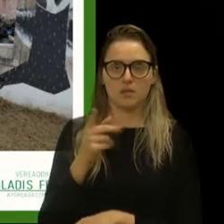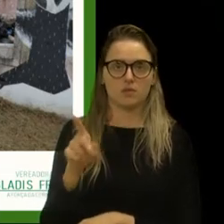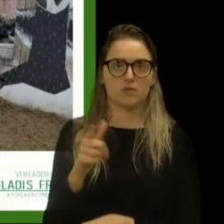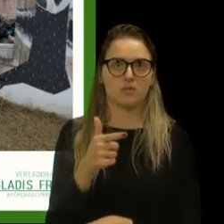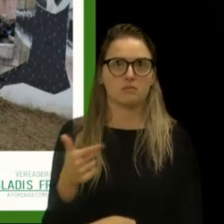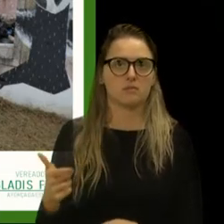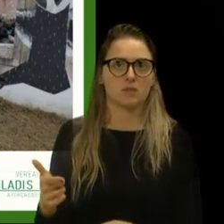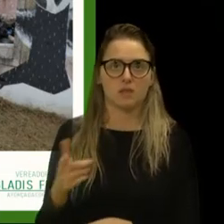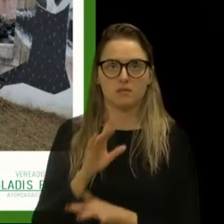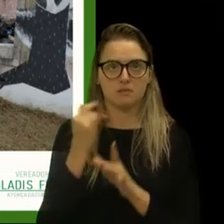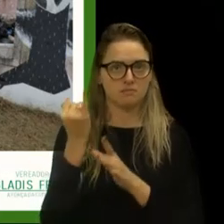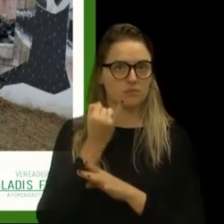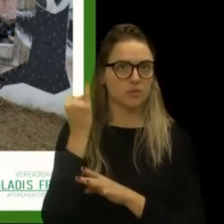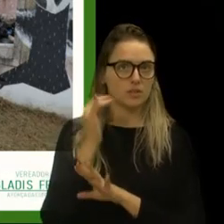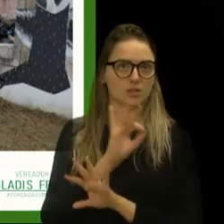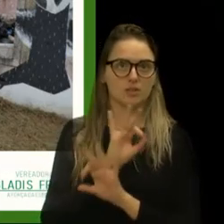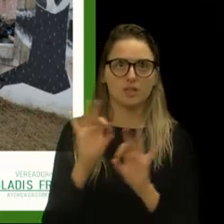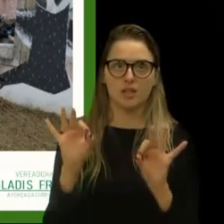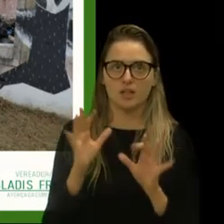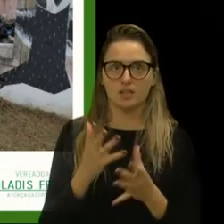Ninguém deu importância para isso.